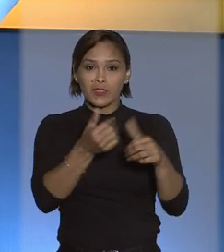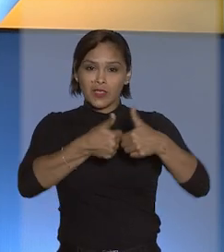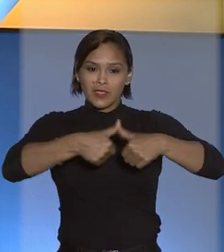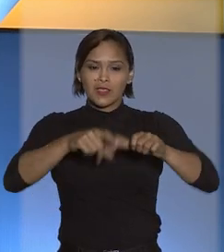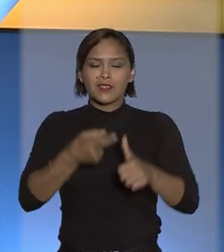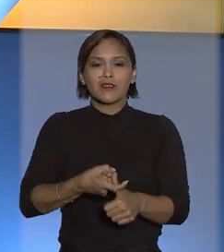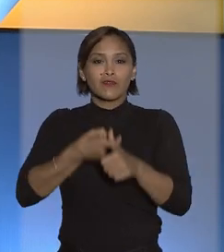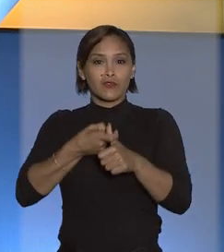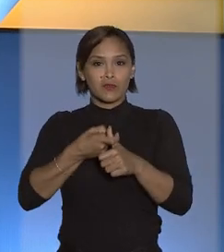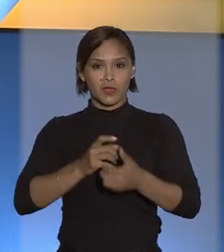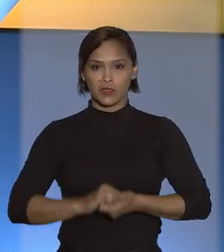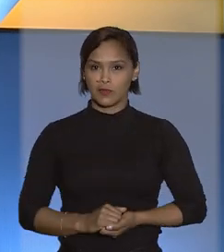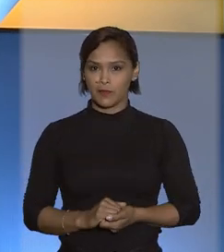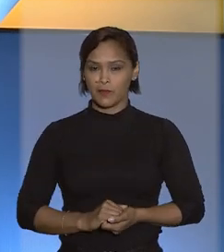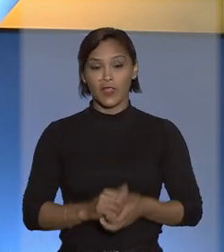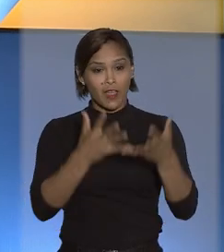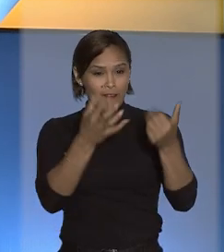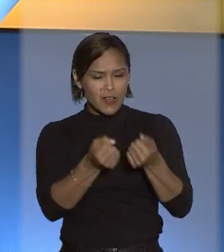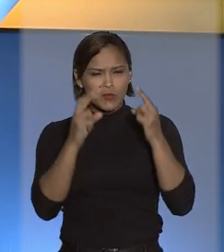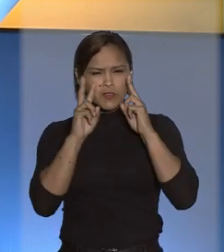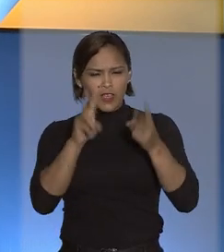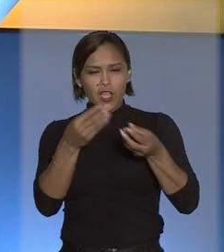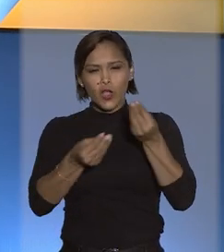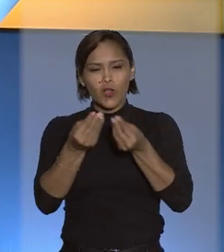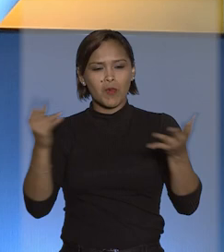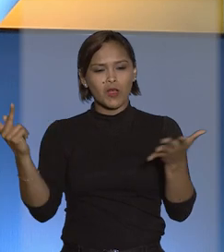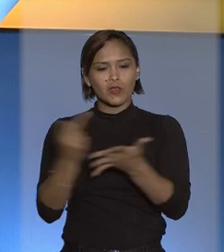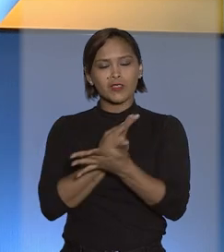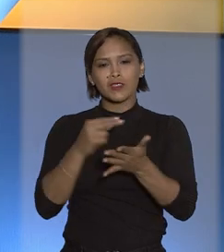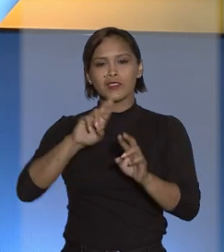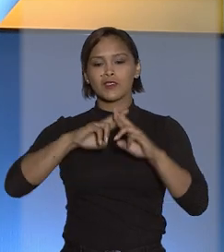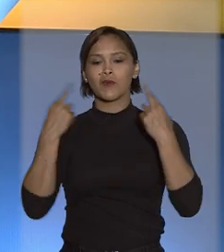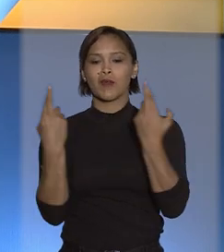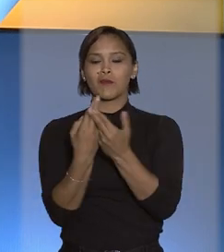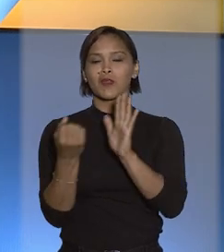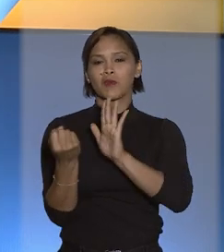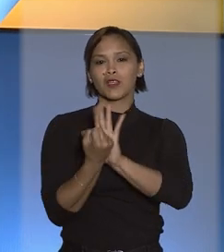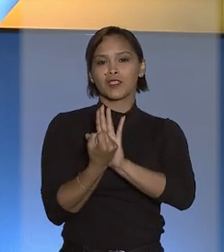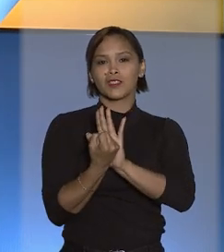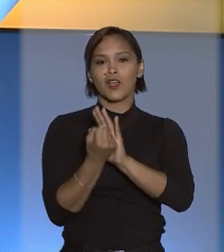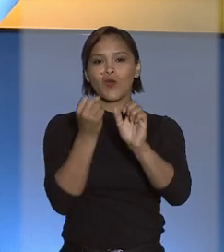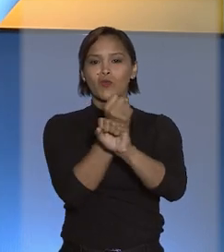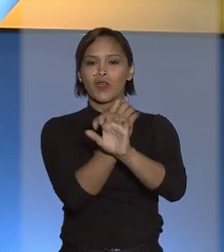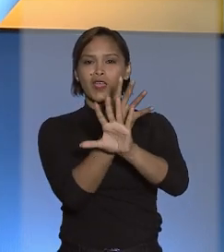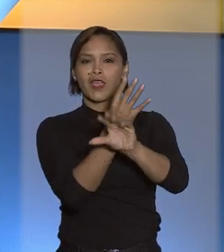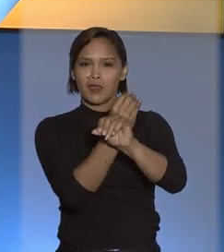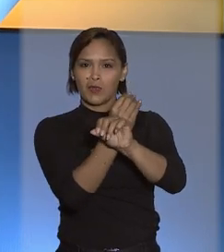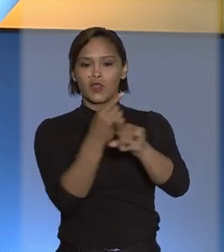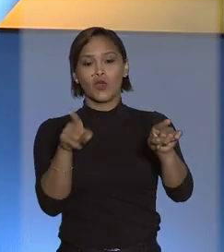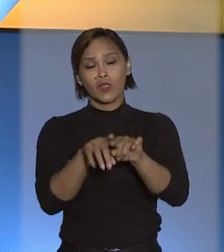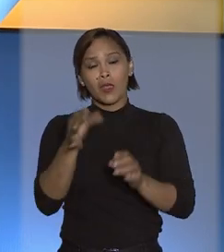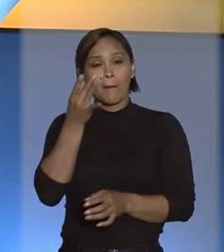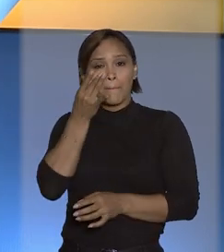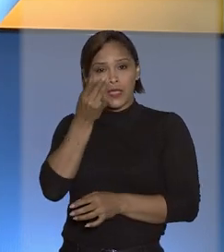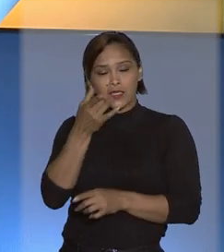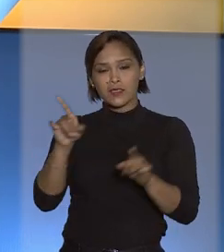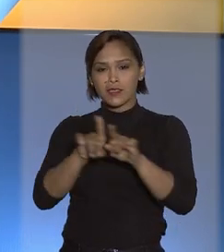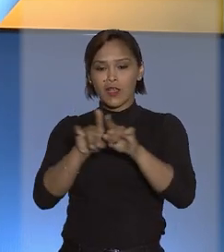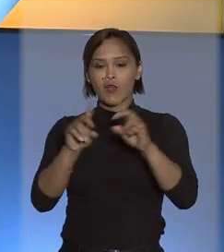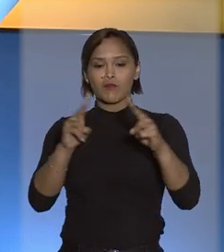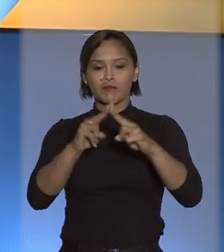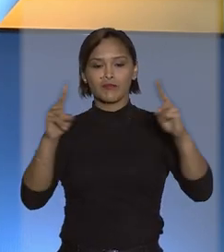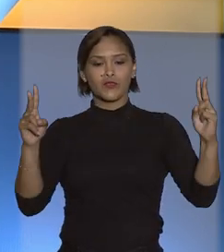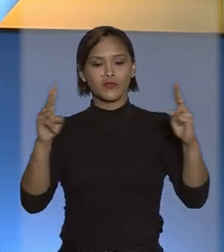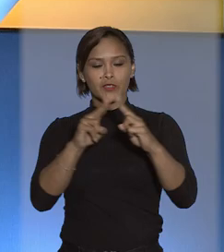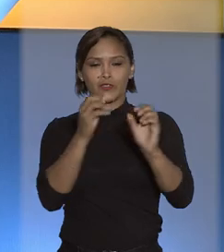que estavam suspensos. Vamos ver como foi a sessão que aconteceu em formato híbrido, tanto presencial quanto